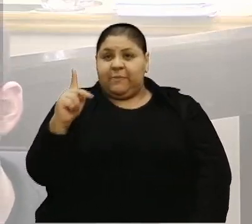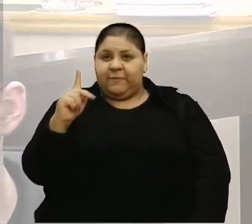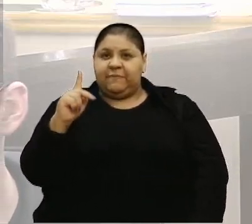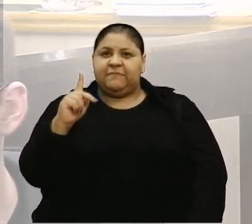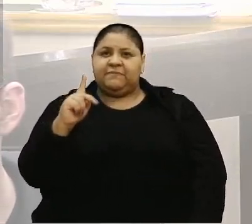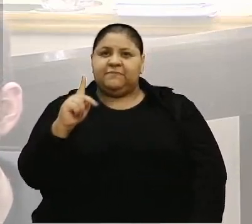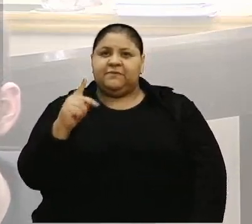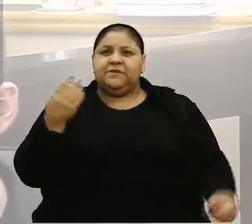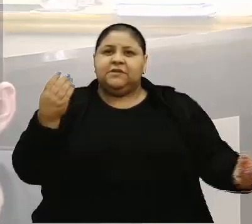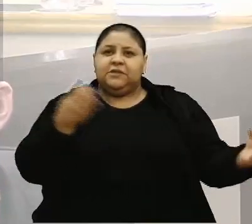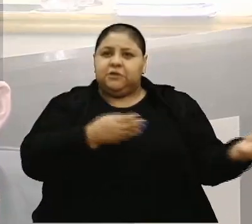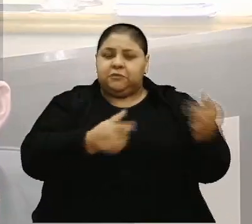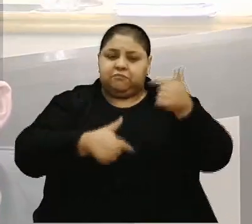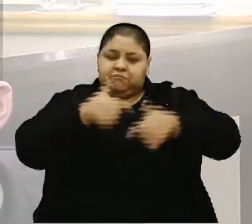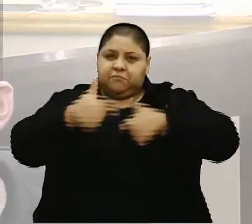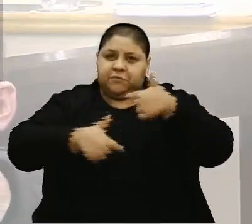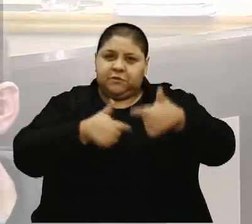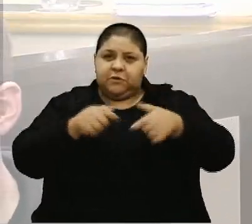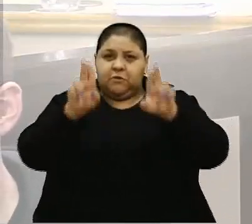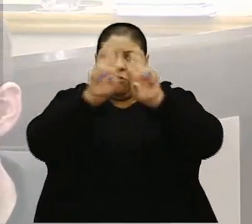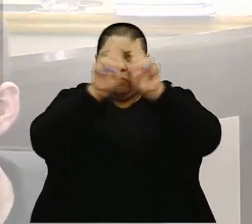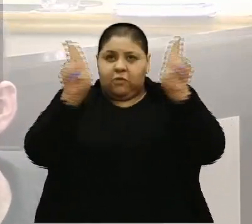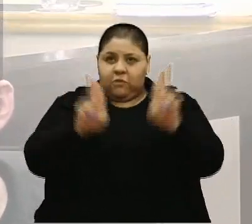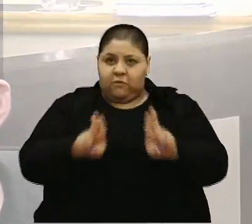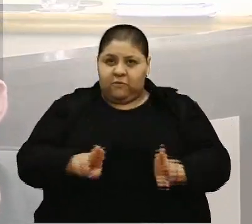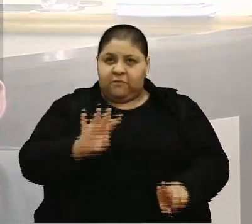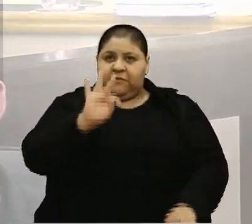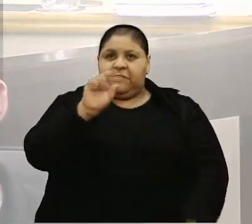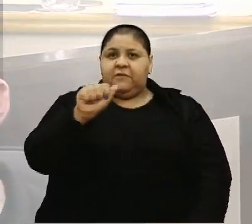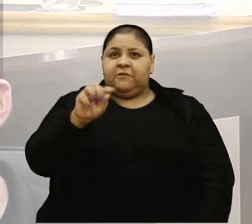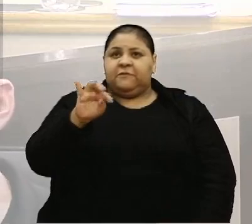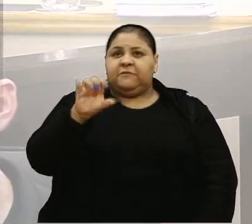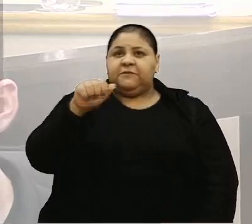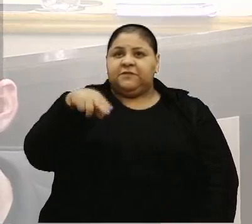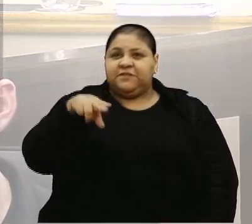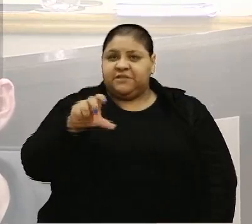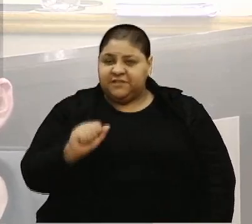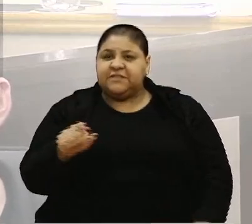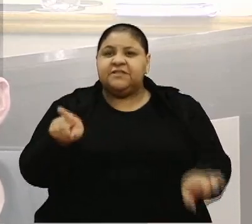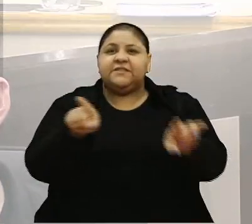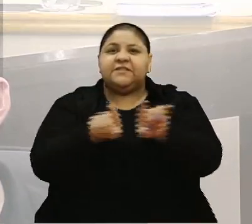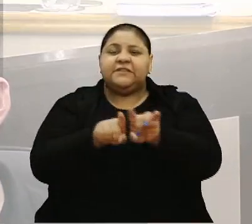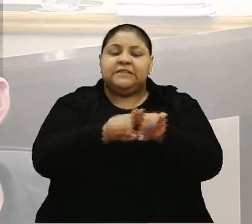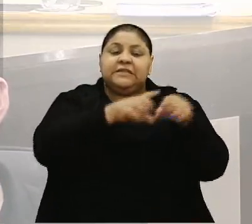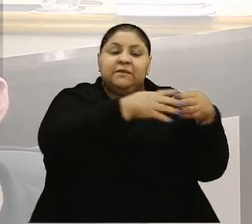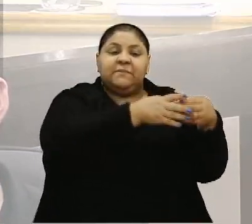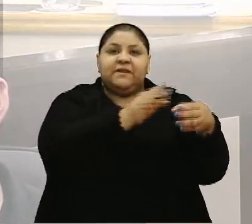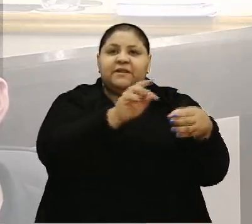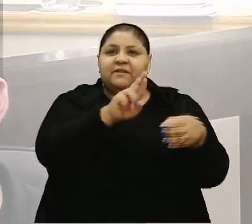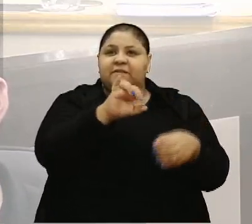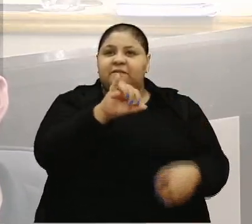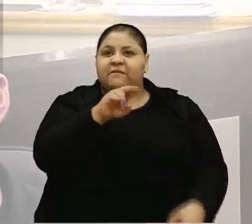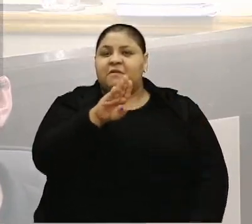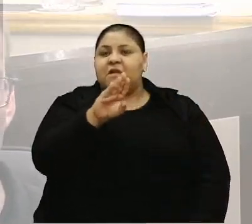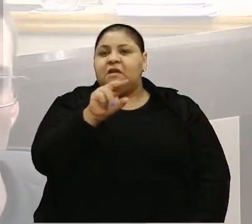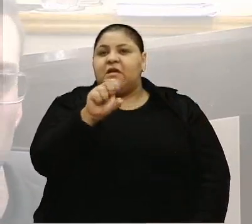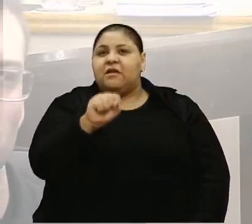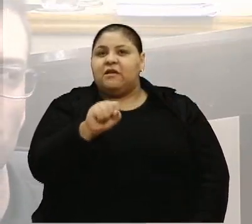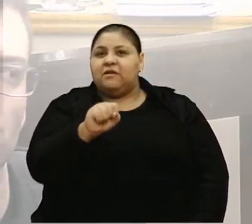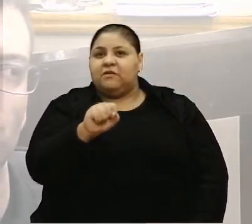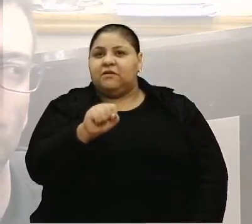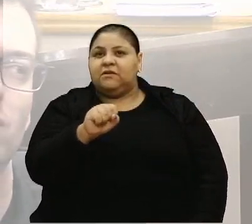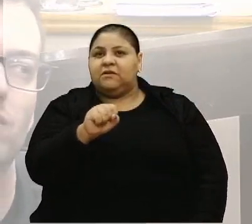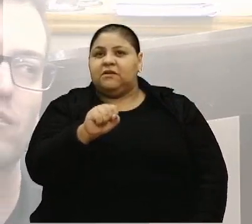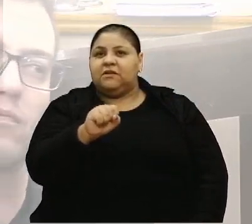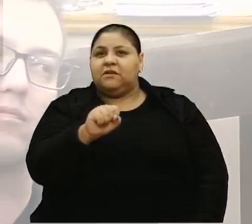muito tempo trabalhou aí com a Unimed. A Tatiana Silva, também da Trigos, padaria também, o lugar que